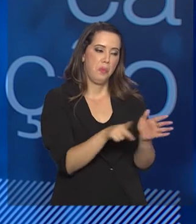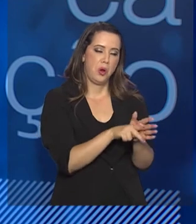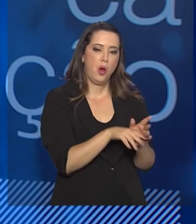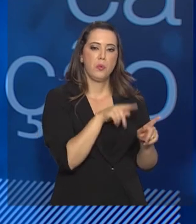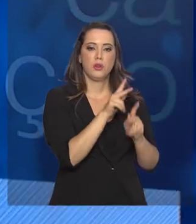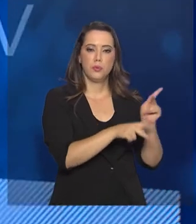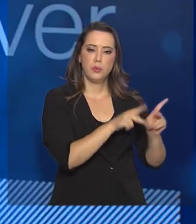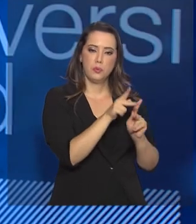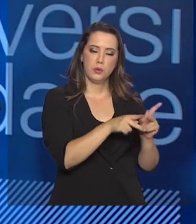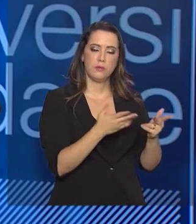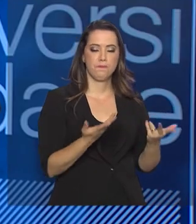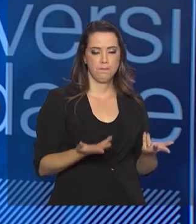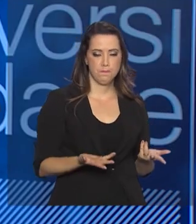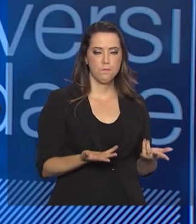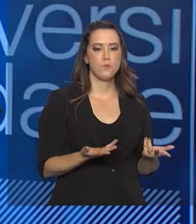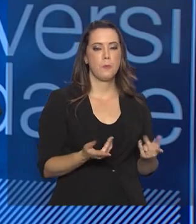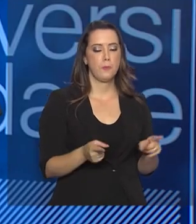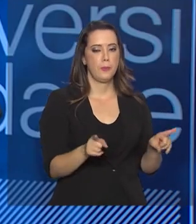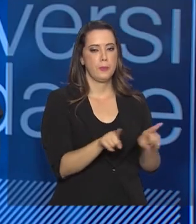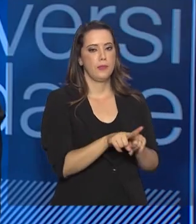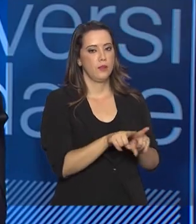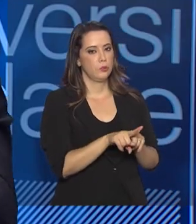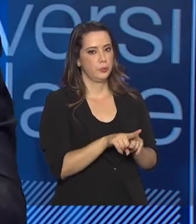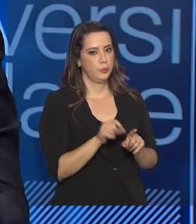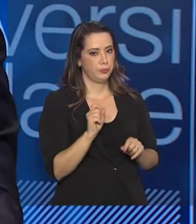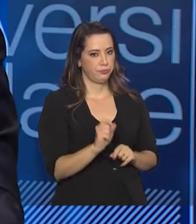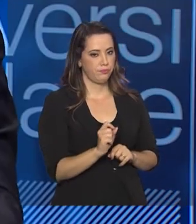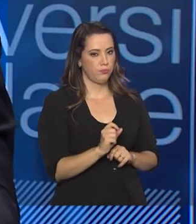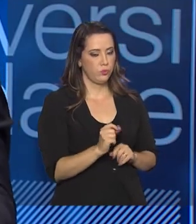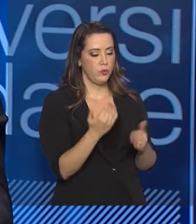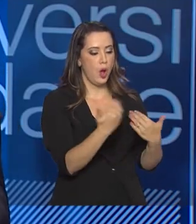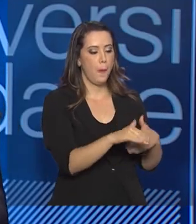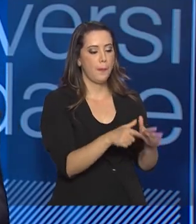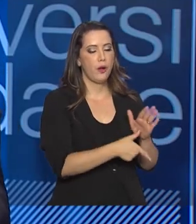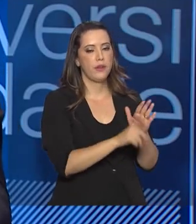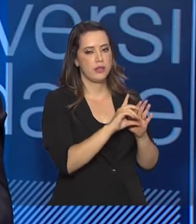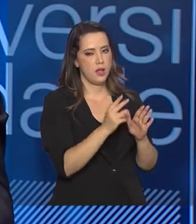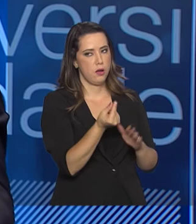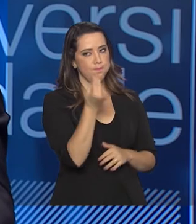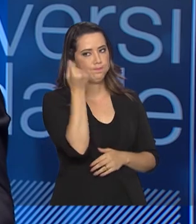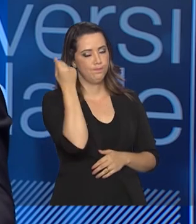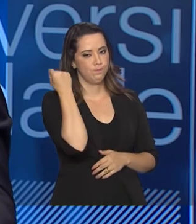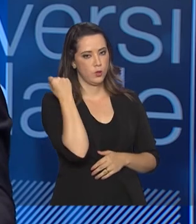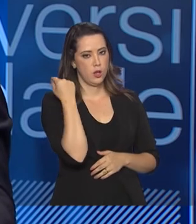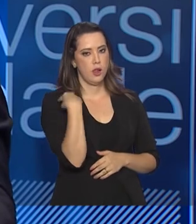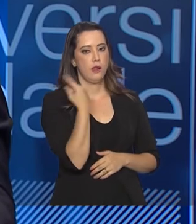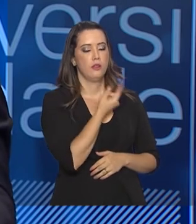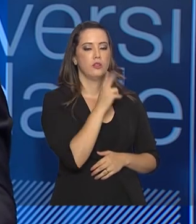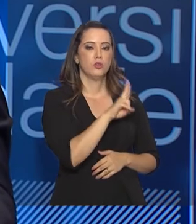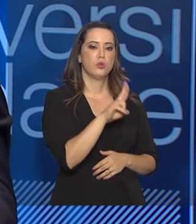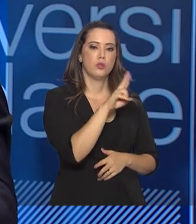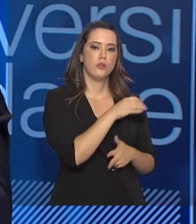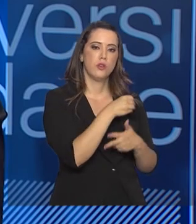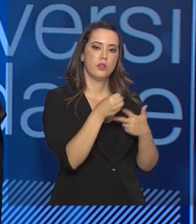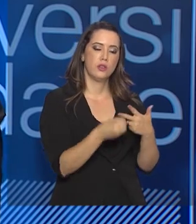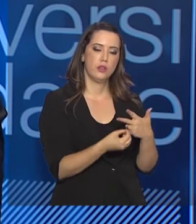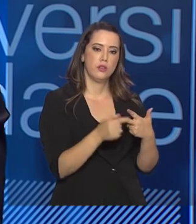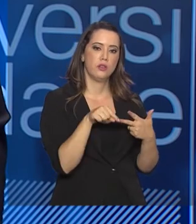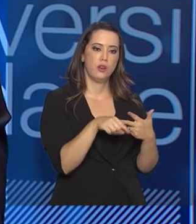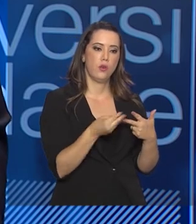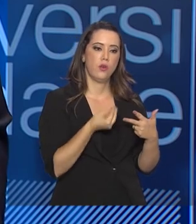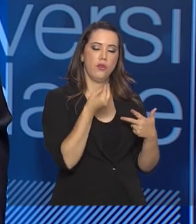inscrições no Enem. Além disso, em provas anteriores, a gente utilizava o Enem como forma de